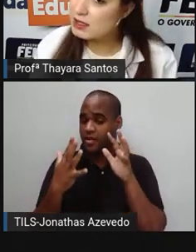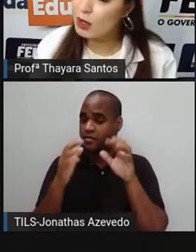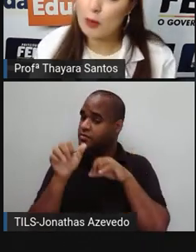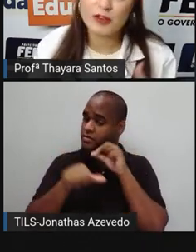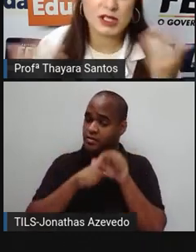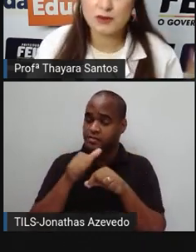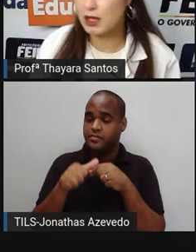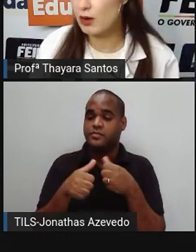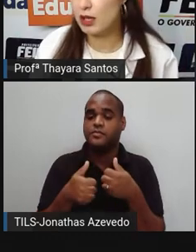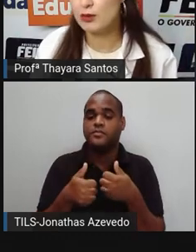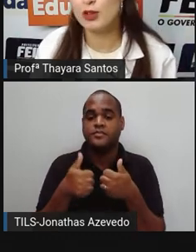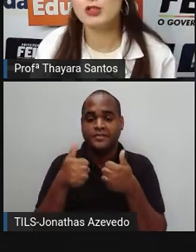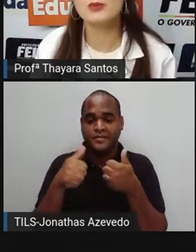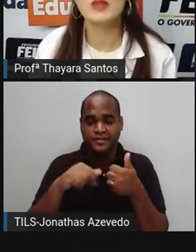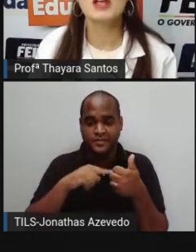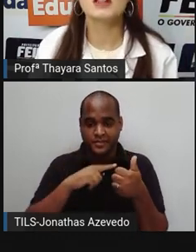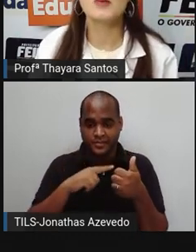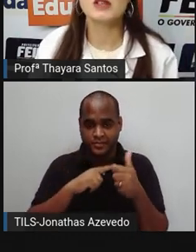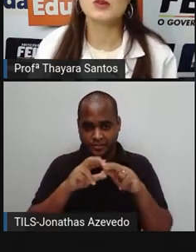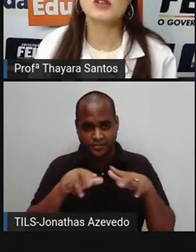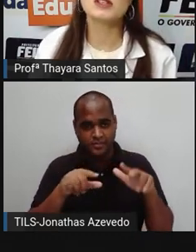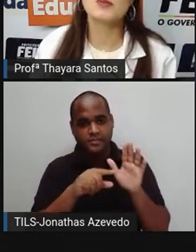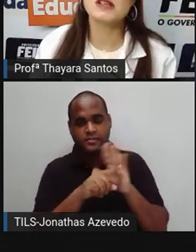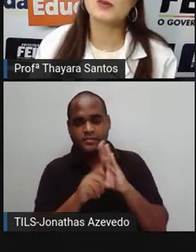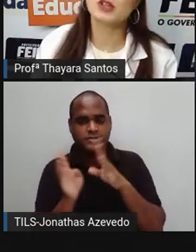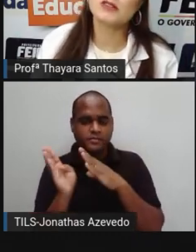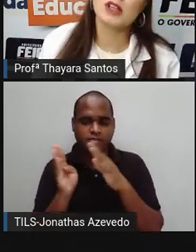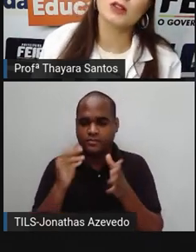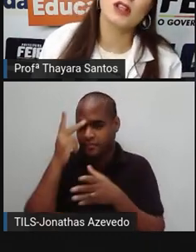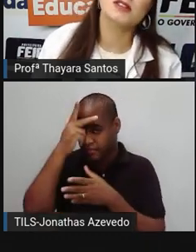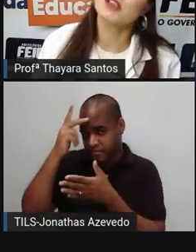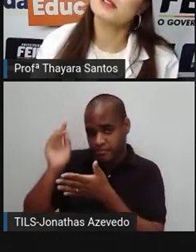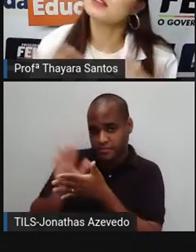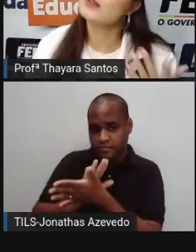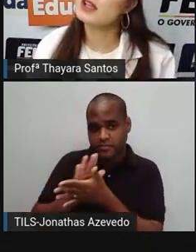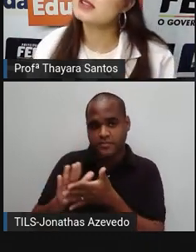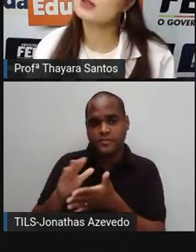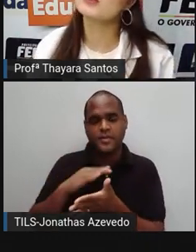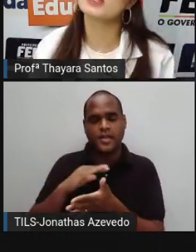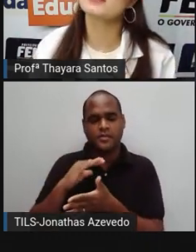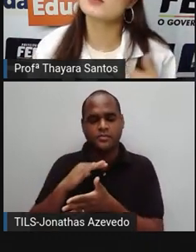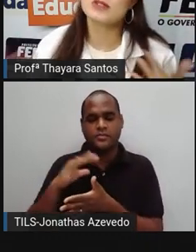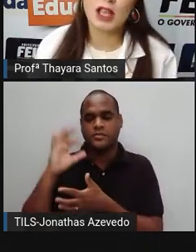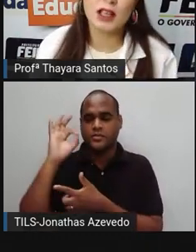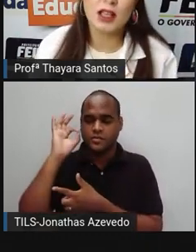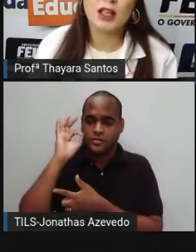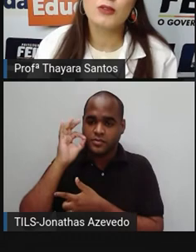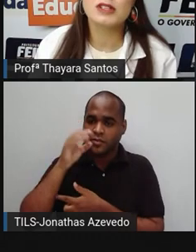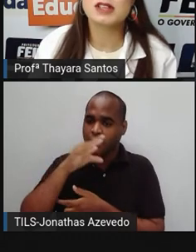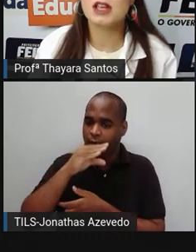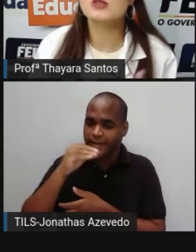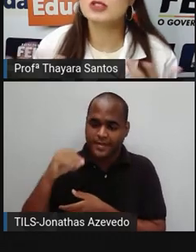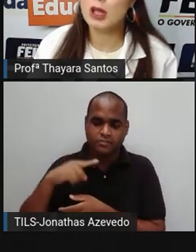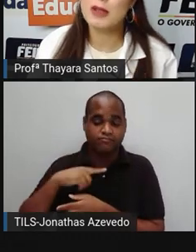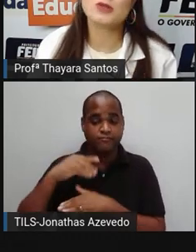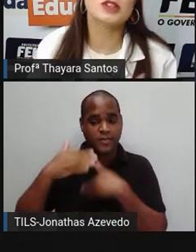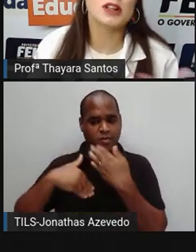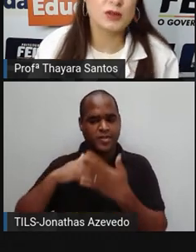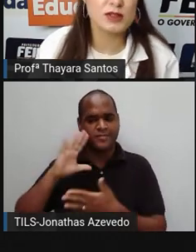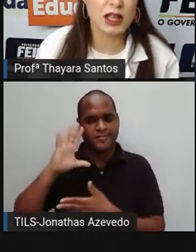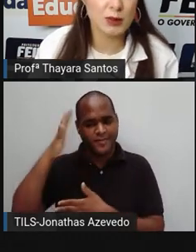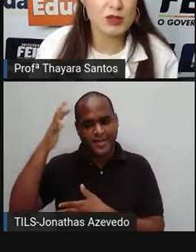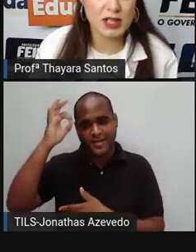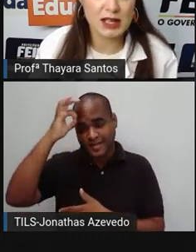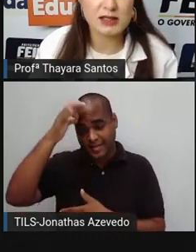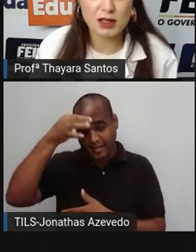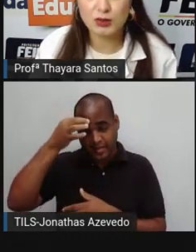cura, assim, como vocês viram aí no vídeo. Tem pessoas que passam por isso na adolescência e na fase adulta. Elas conseguem vencer justamente quando